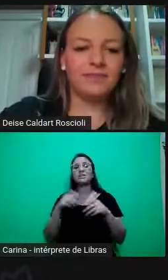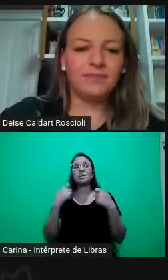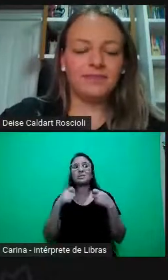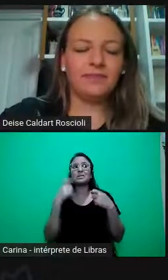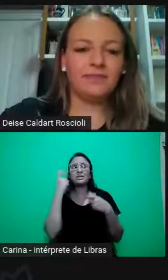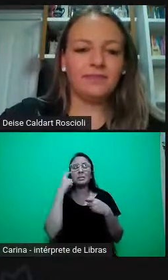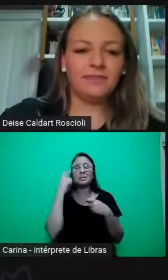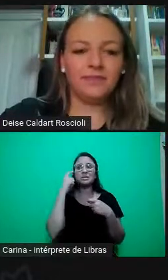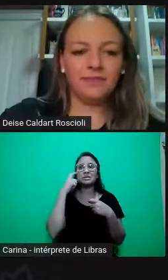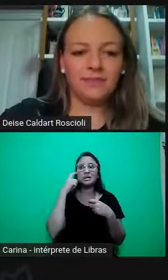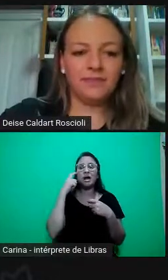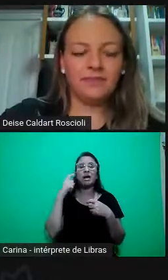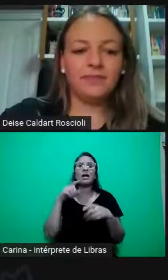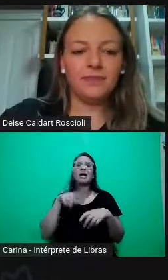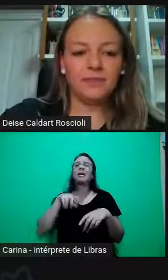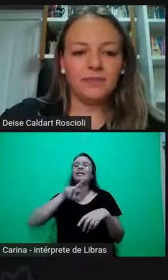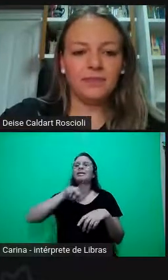chegar